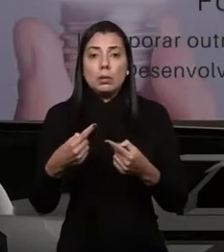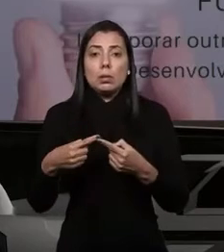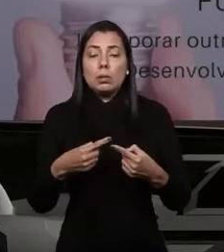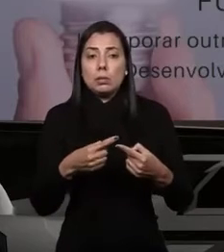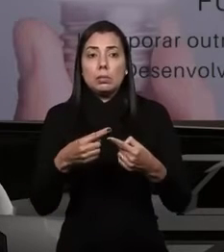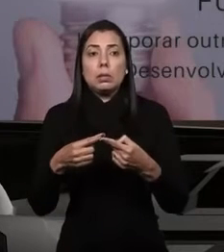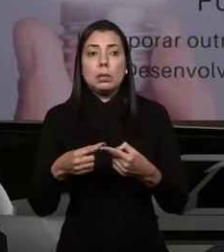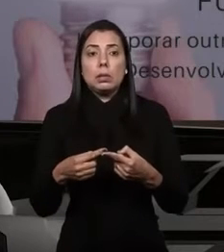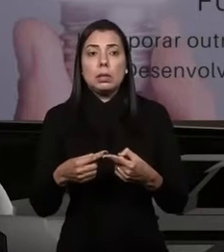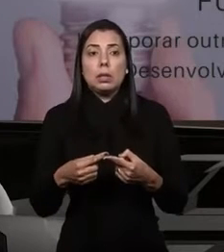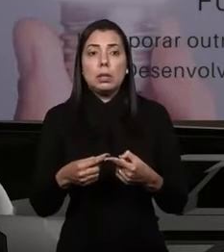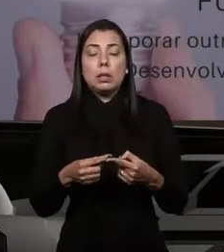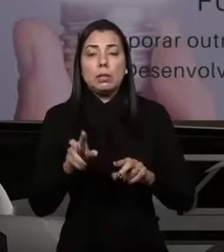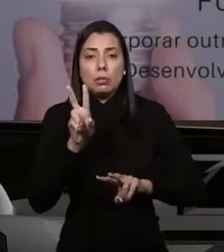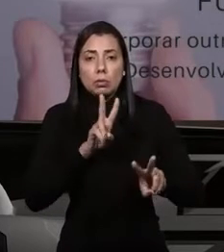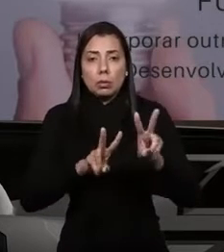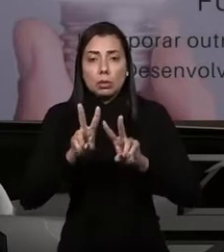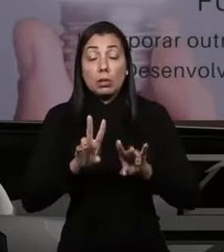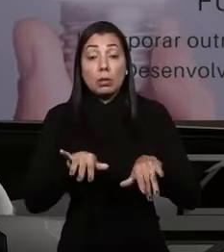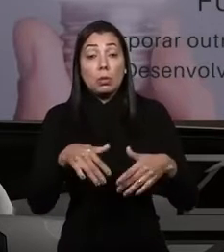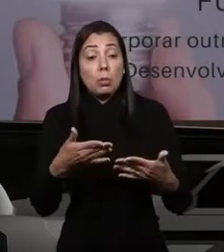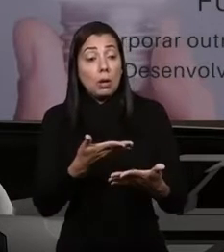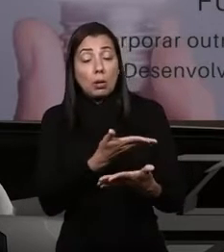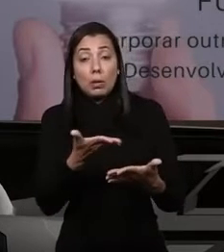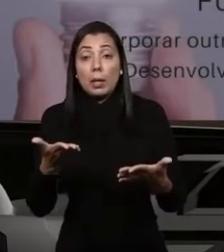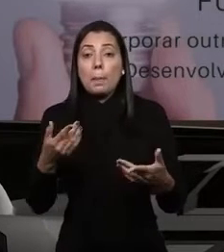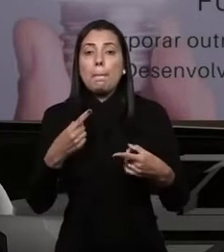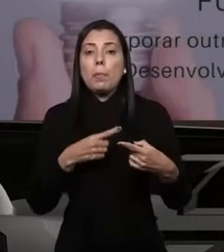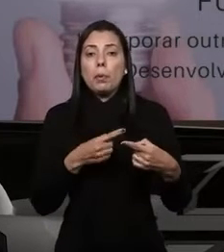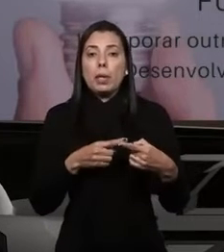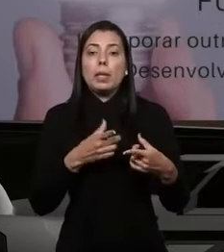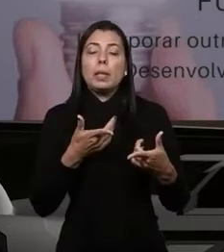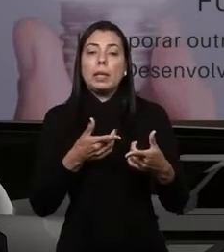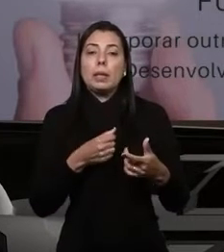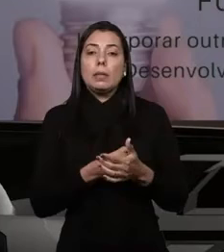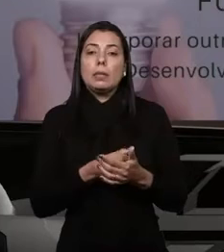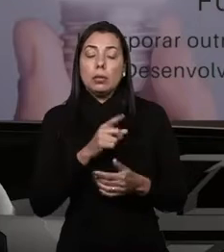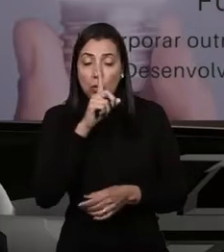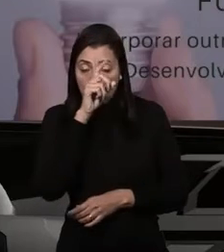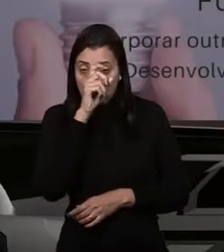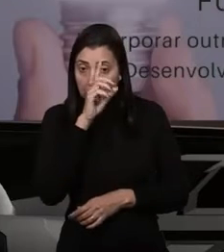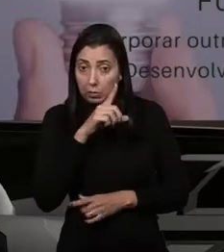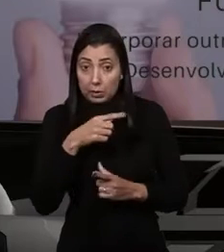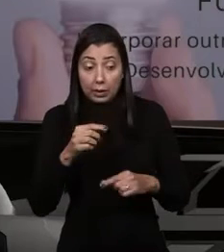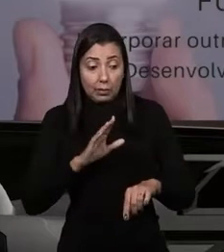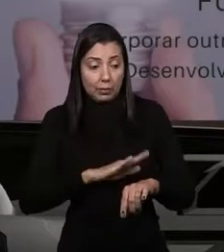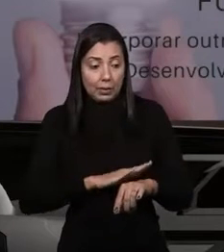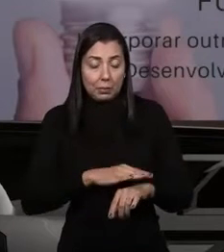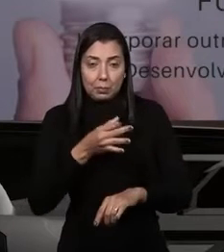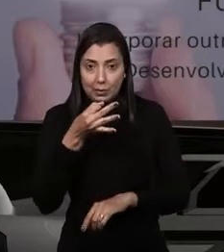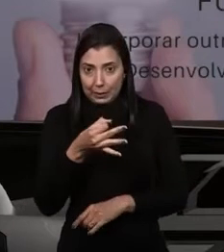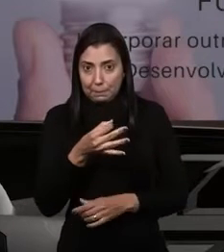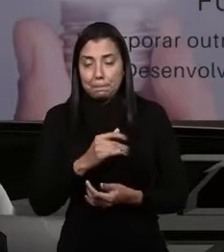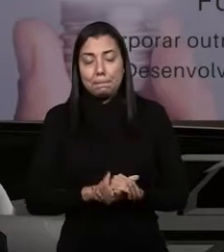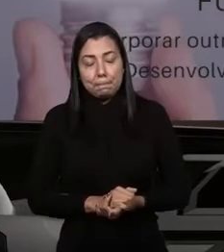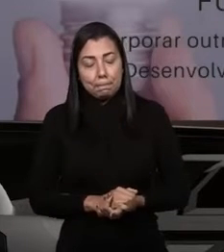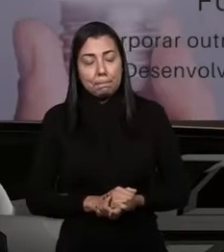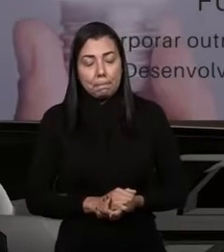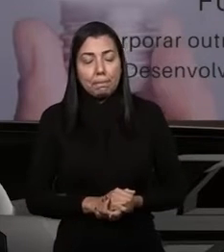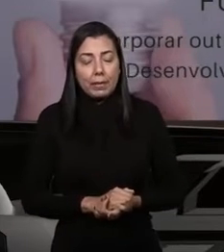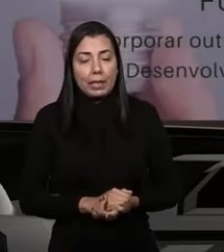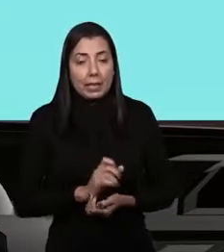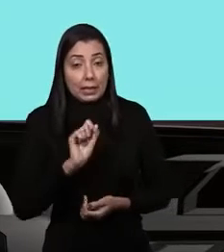desse a visualização de quais eram os porquês daquelas internações não saírem no tempo certo. E daí